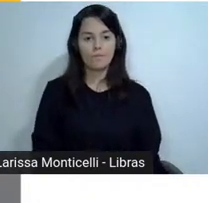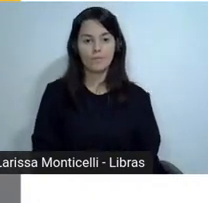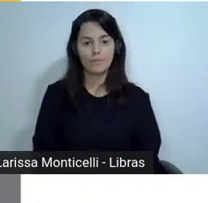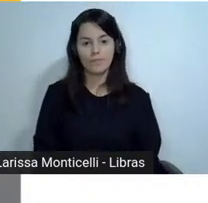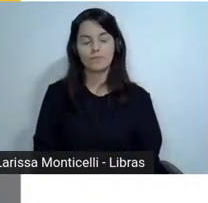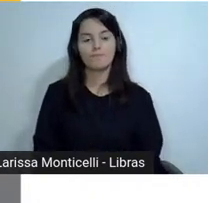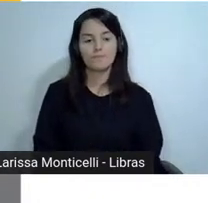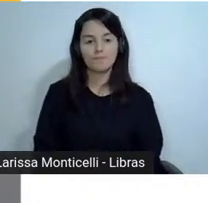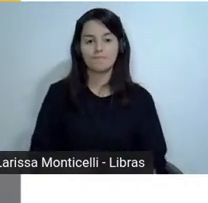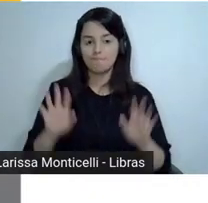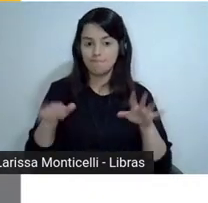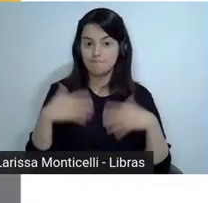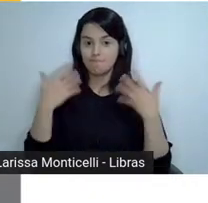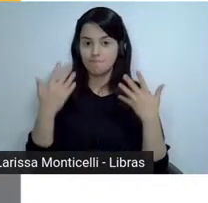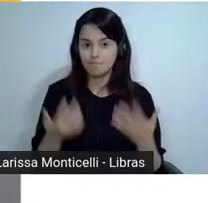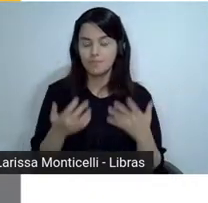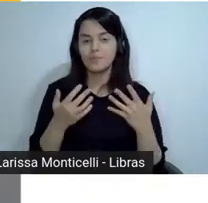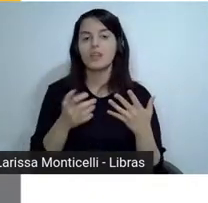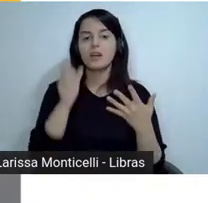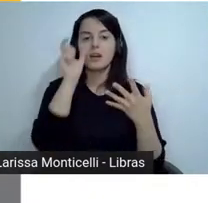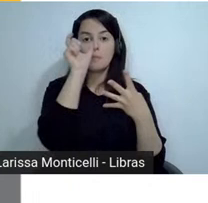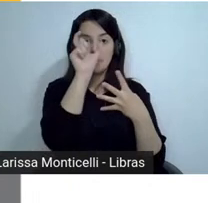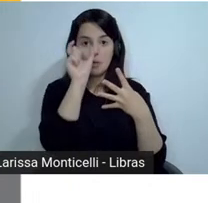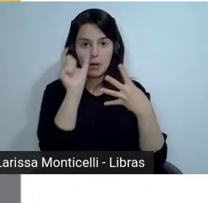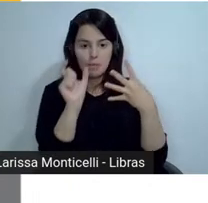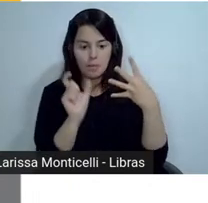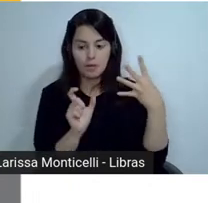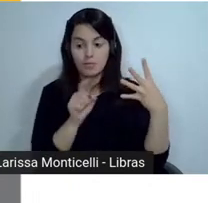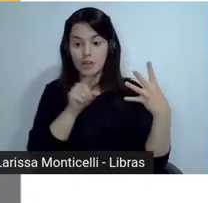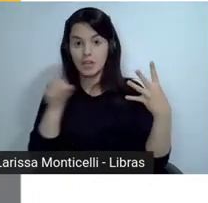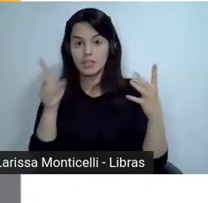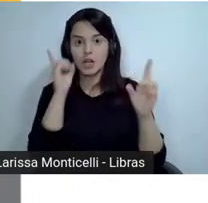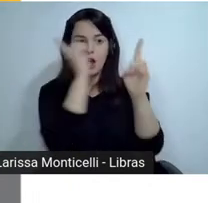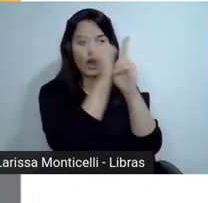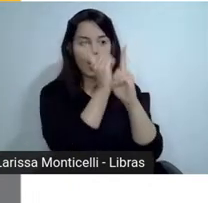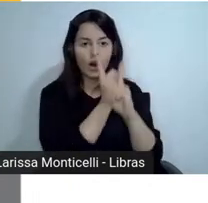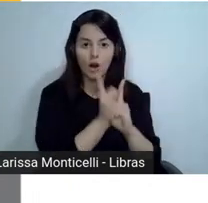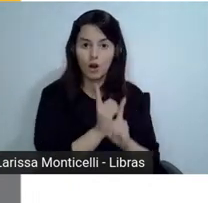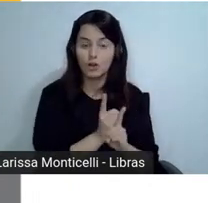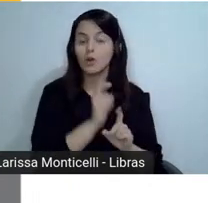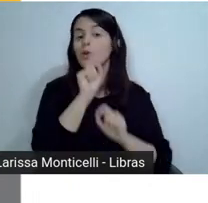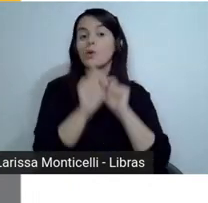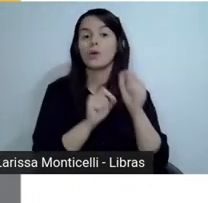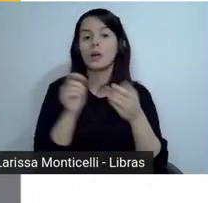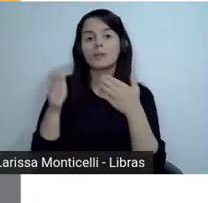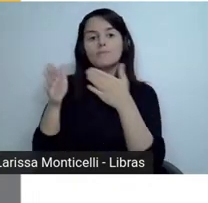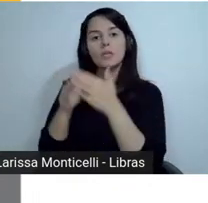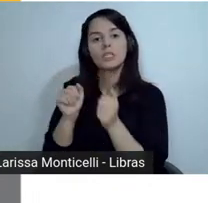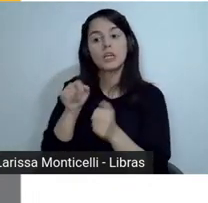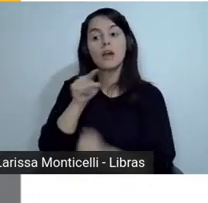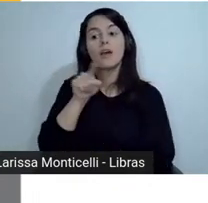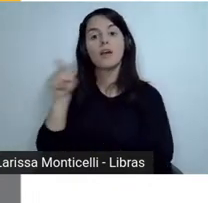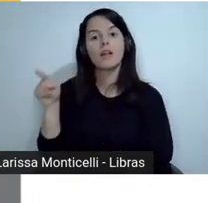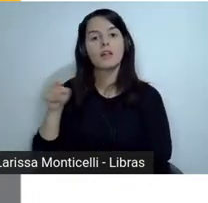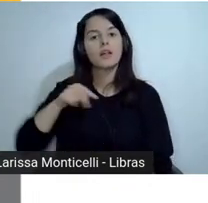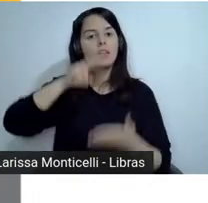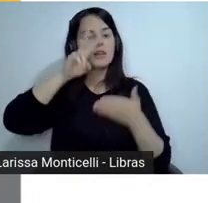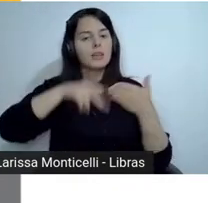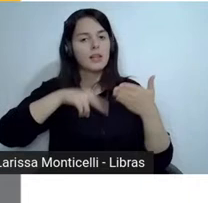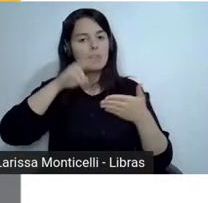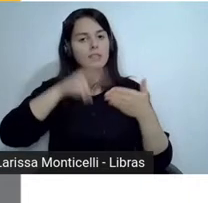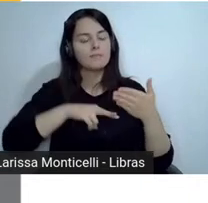então assim que as palavras criptografadas forem desvendadas pelos alunos pedir a eles que as leiam e deem